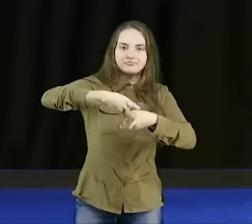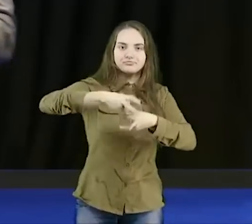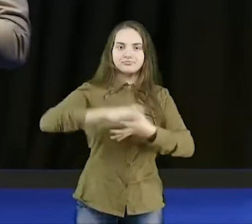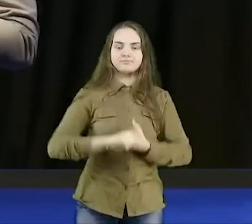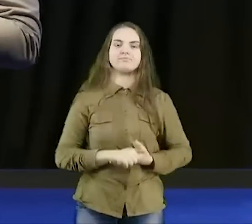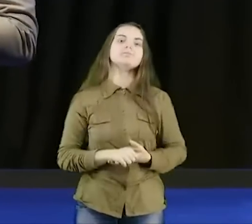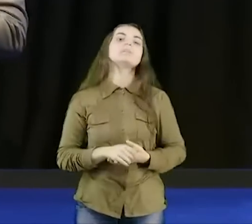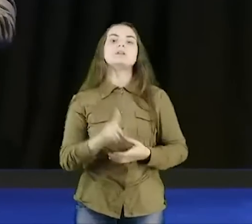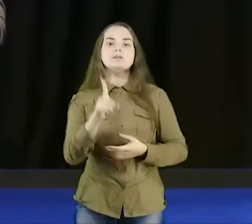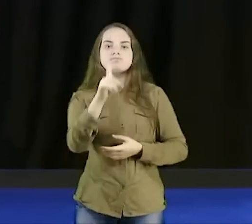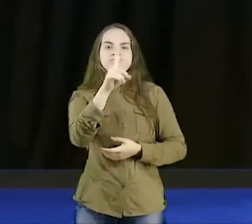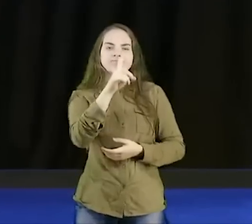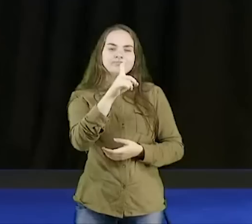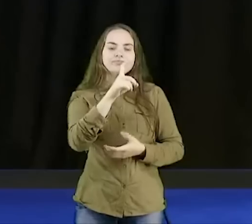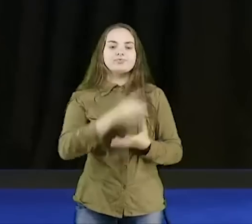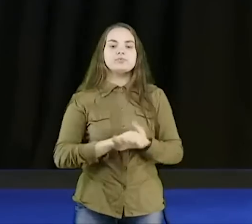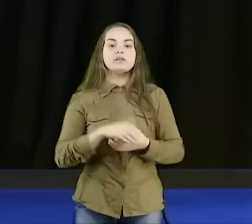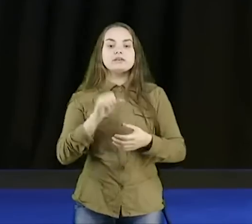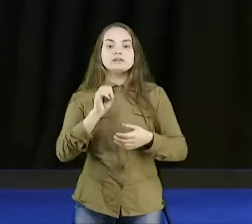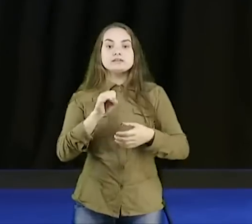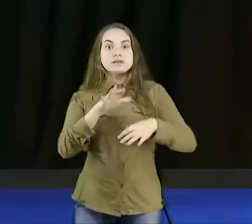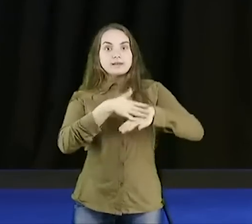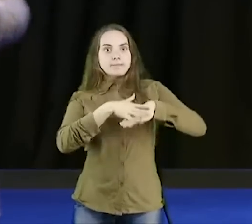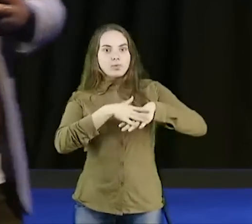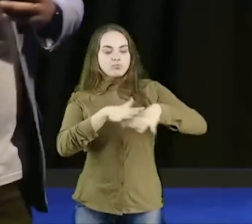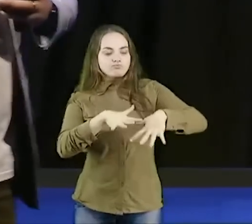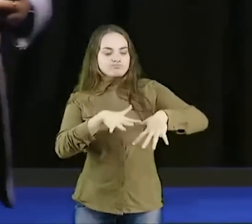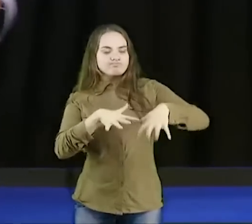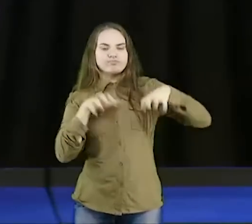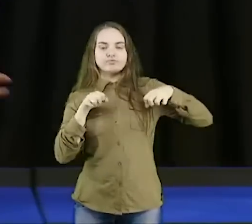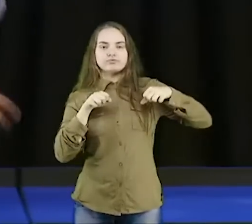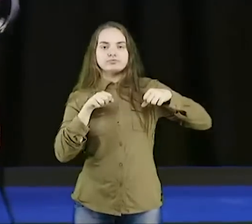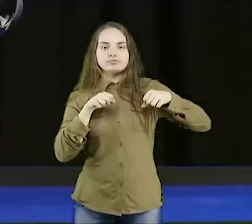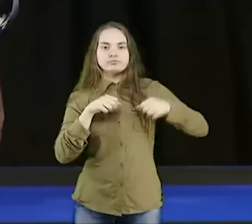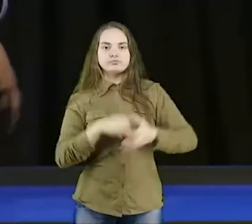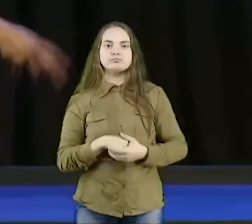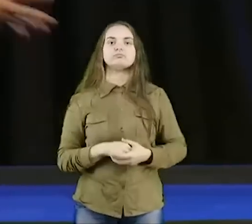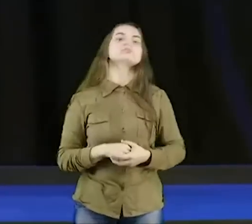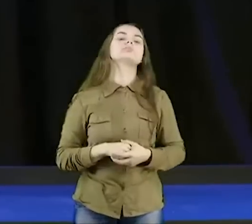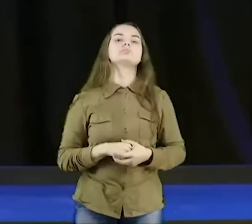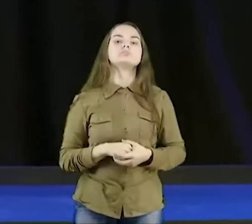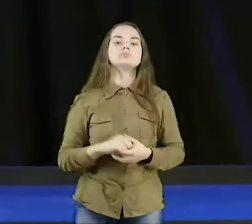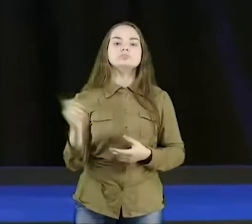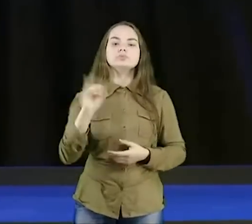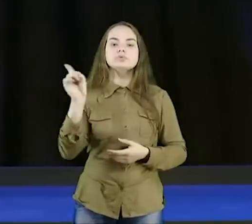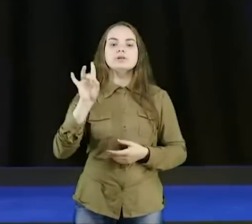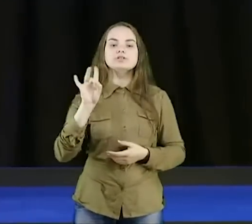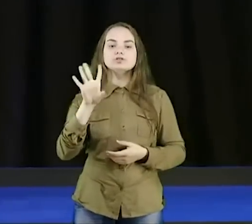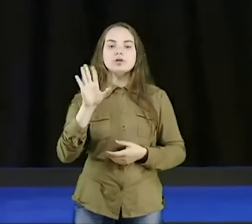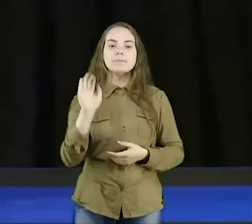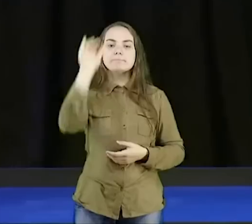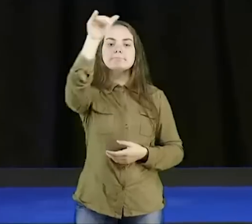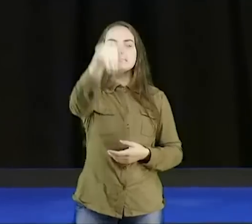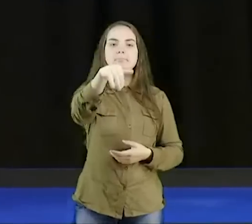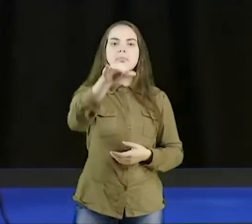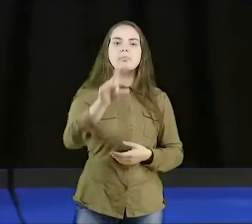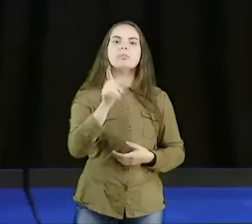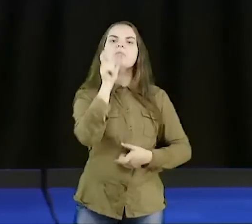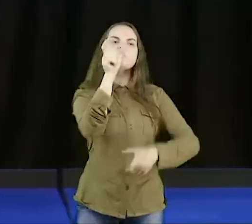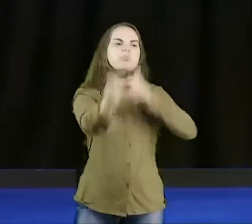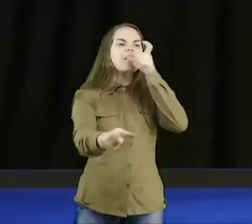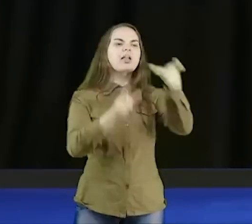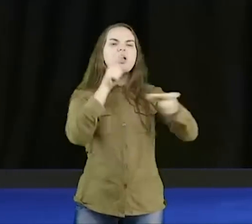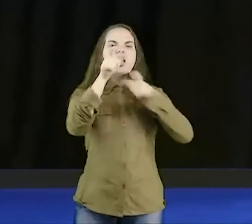manifesta, na mão ressequida, a mão encolhe, é isso que você tem que entender, não é que ele só entra ali, para ficar xingando,